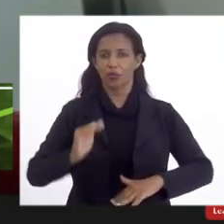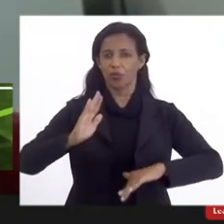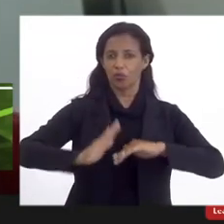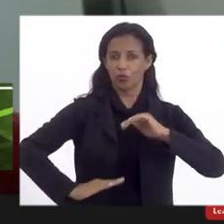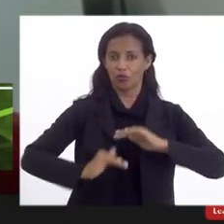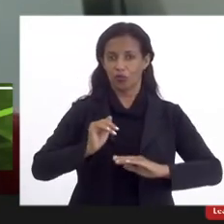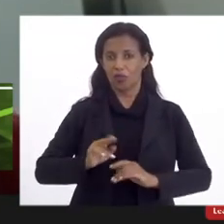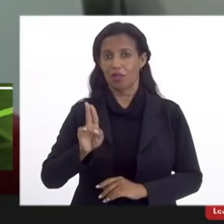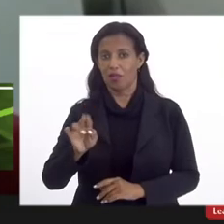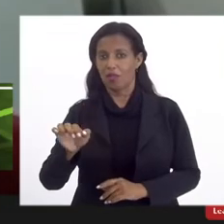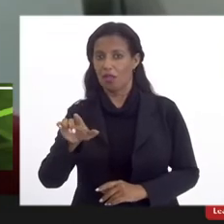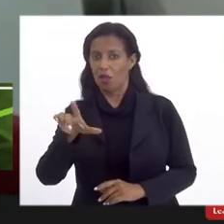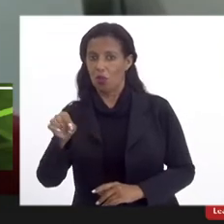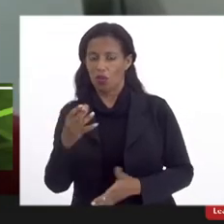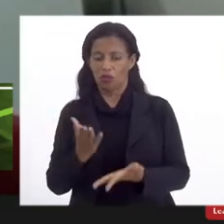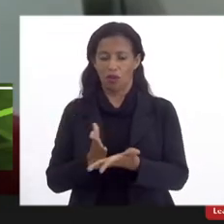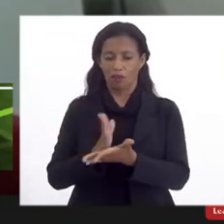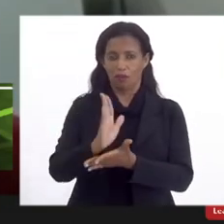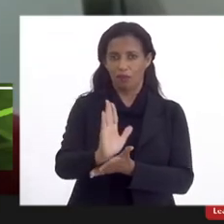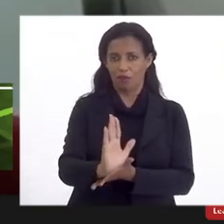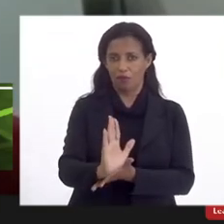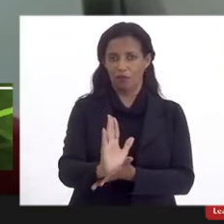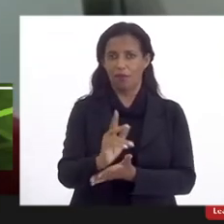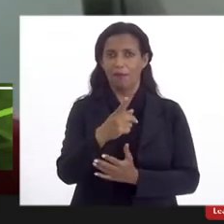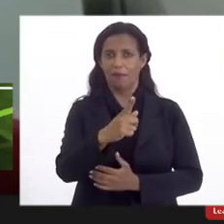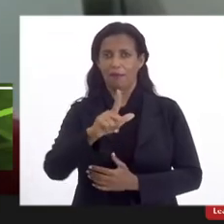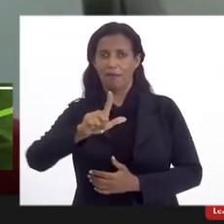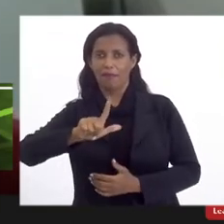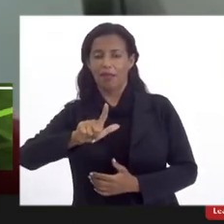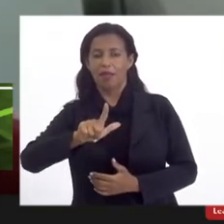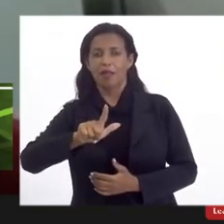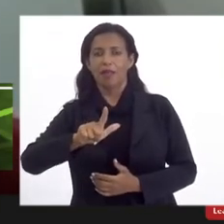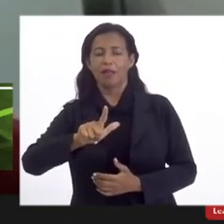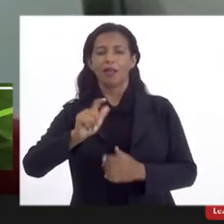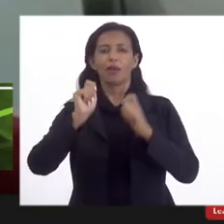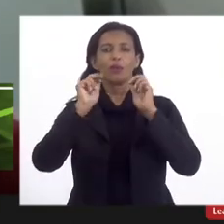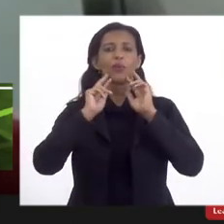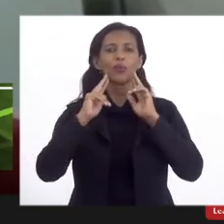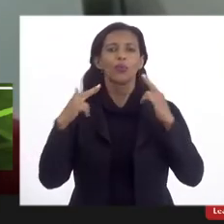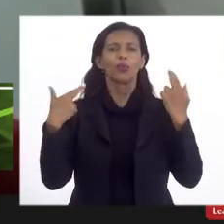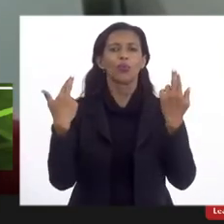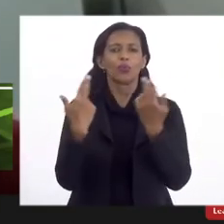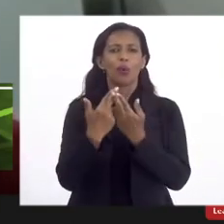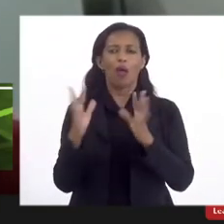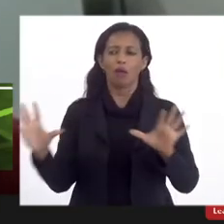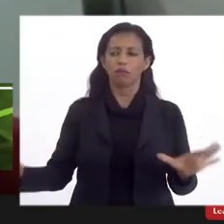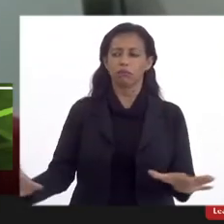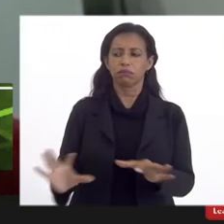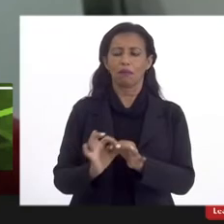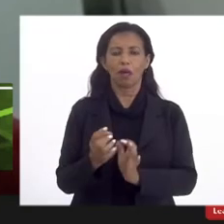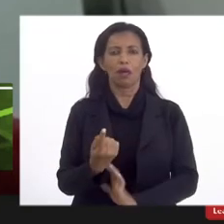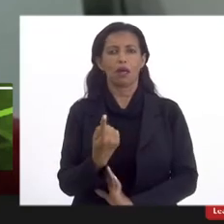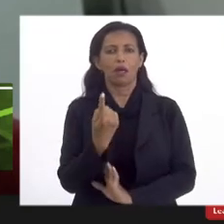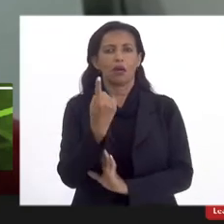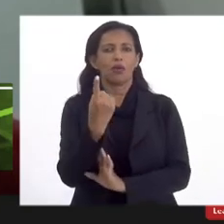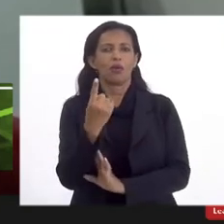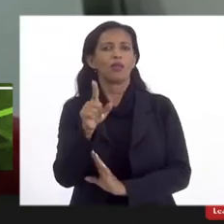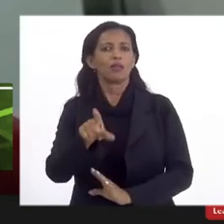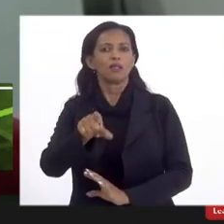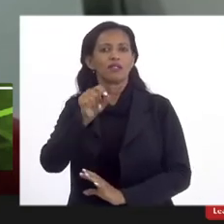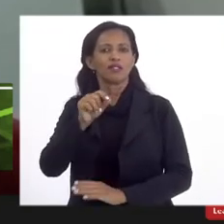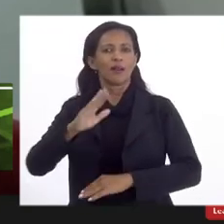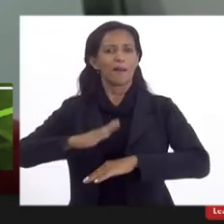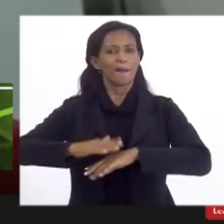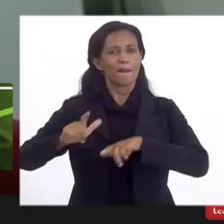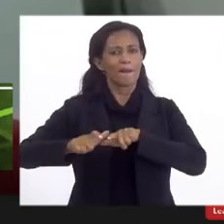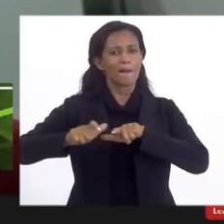da UESO aprovaram o PL em assembleia por unanimidade, destacando que foi a